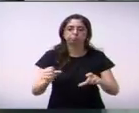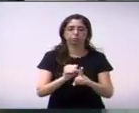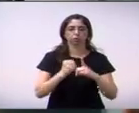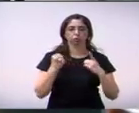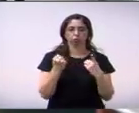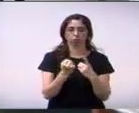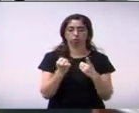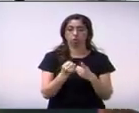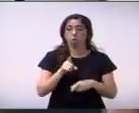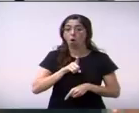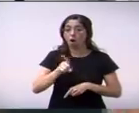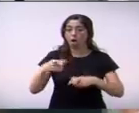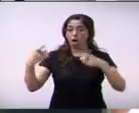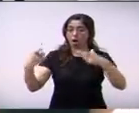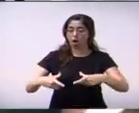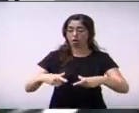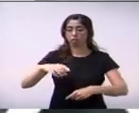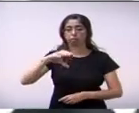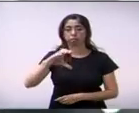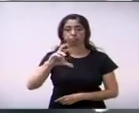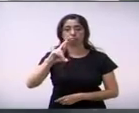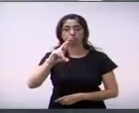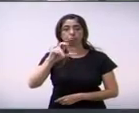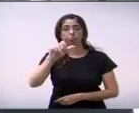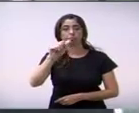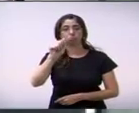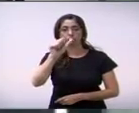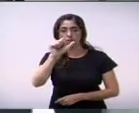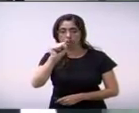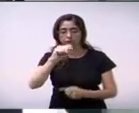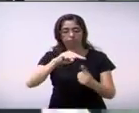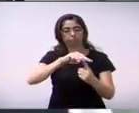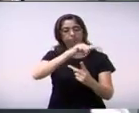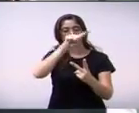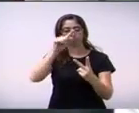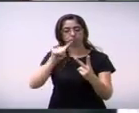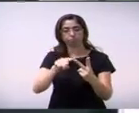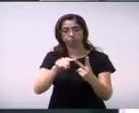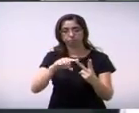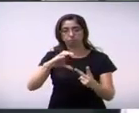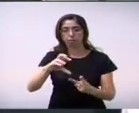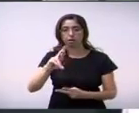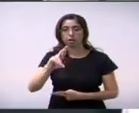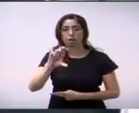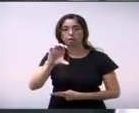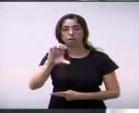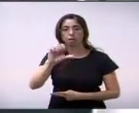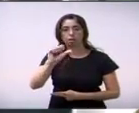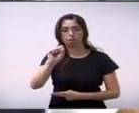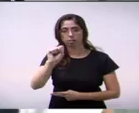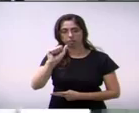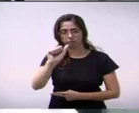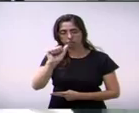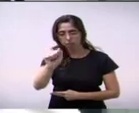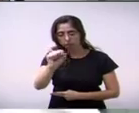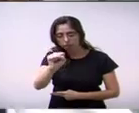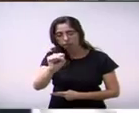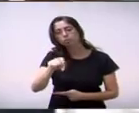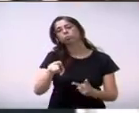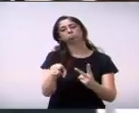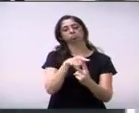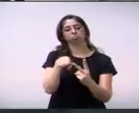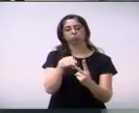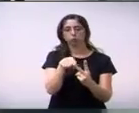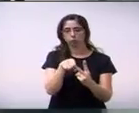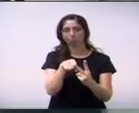no CREAS, mas também no Cras. Então, como toda a luta em prol de classe que ainda é embrionária,